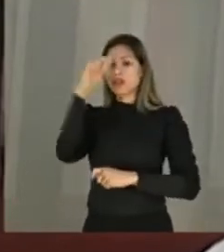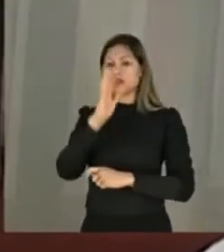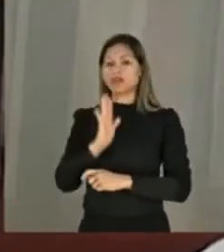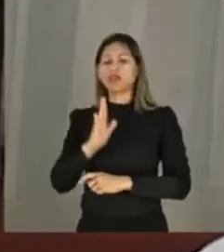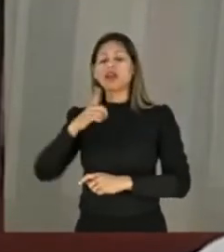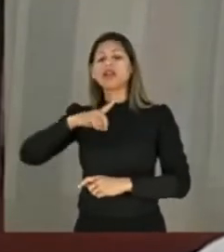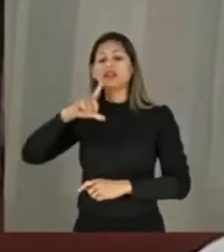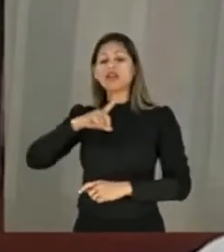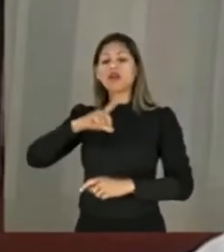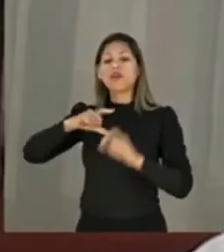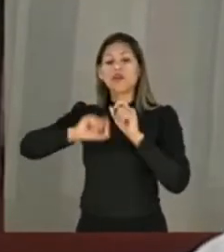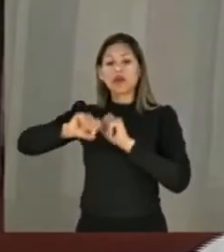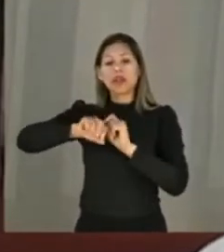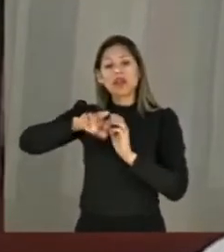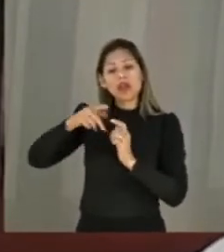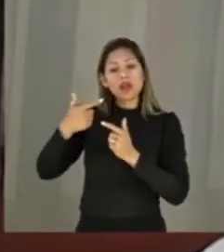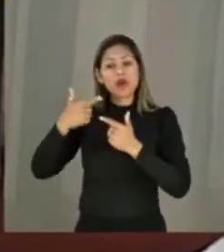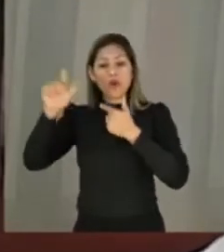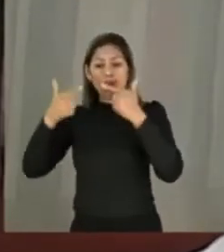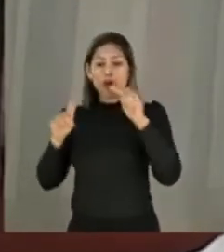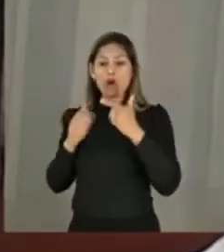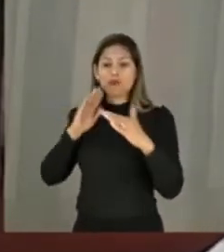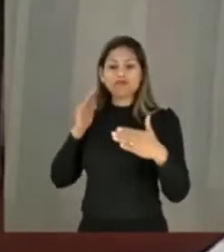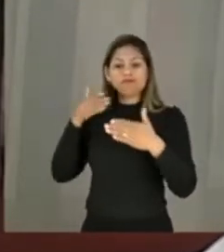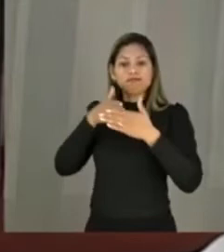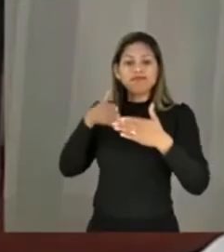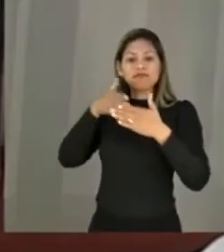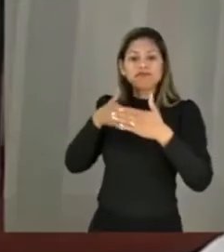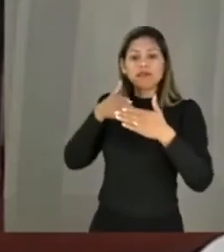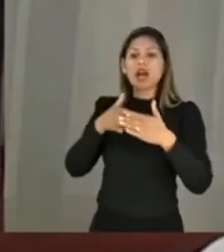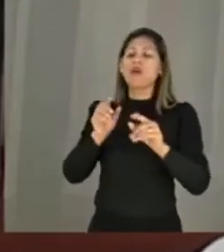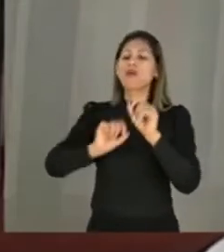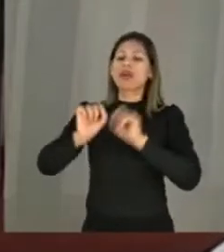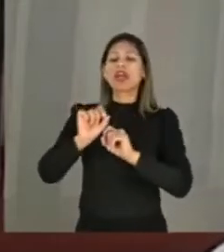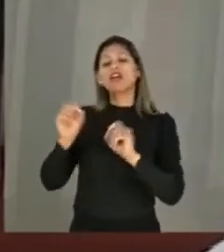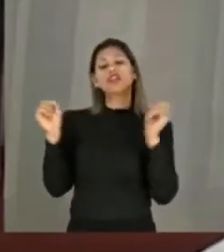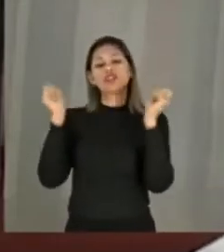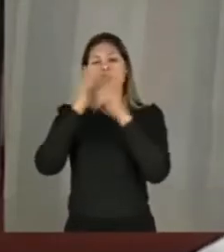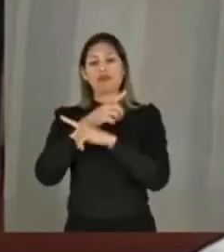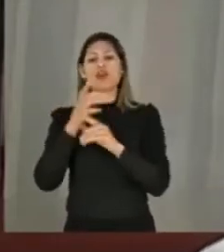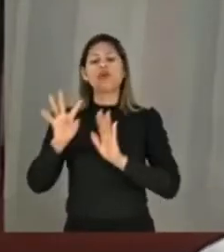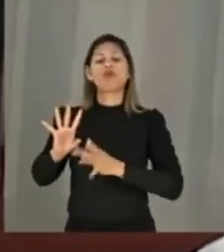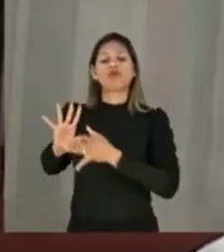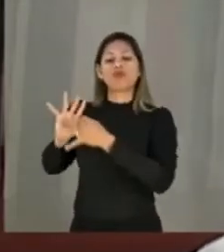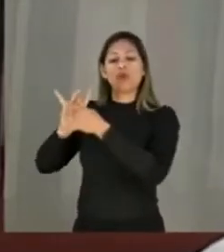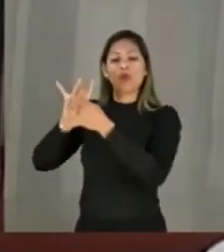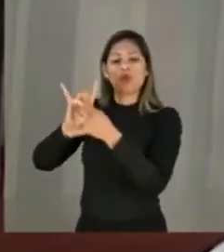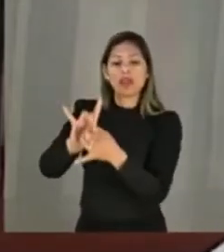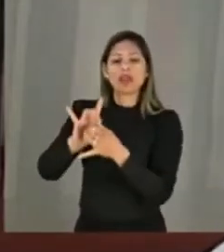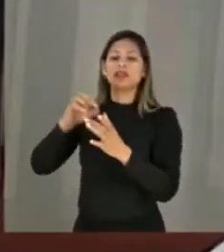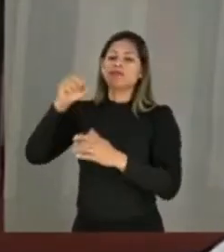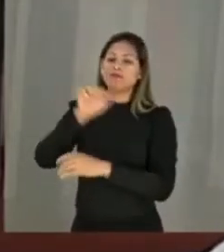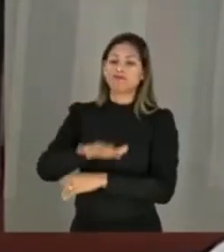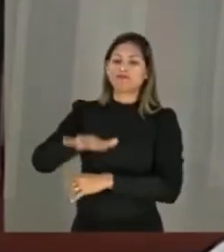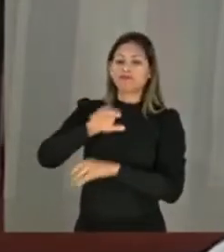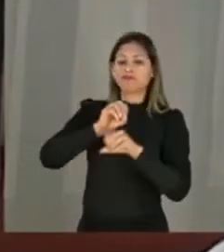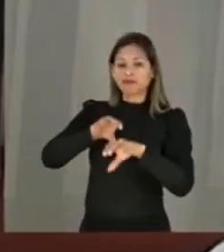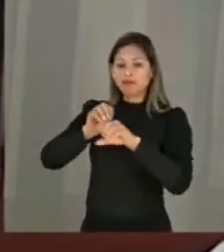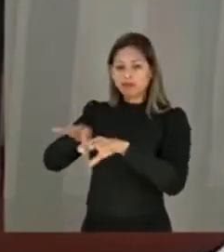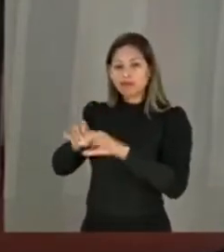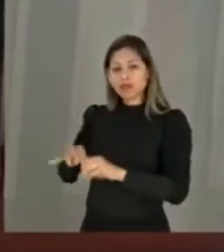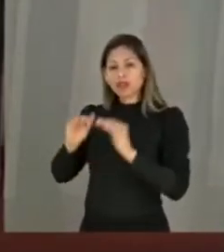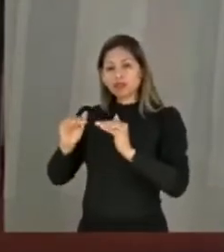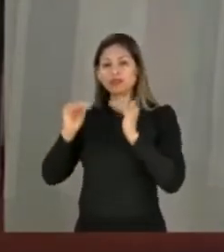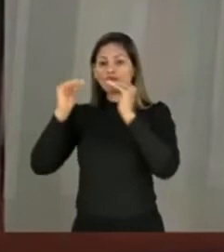continuidade dessas políticas, bloqueia possibilidades educativas plurais nos contextos escolares, projetando padrões que